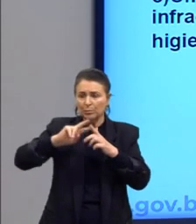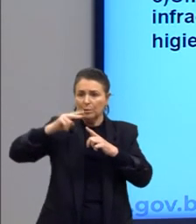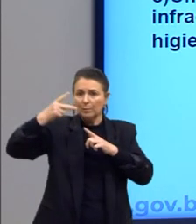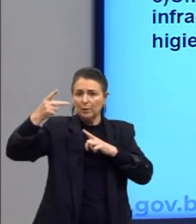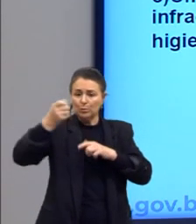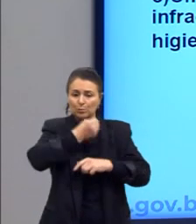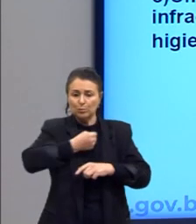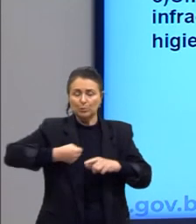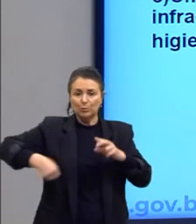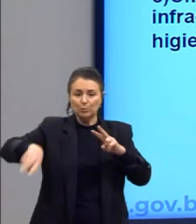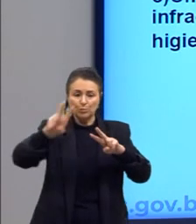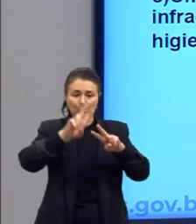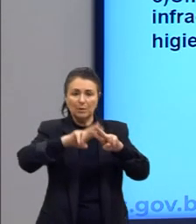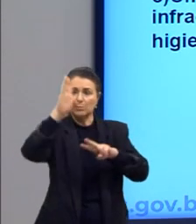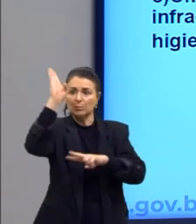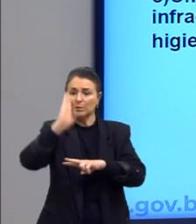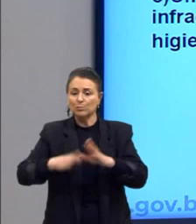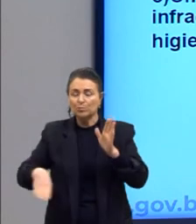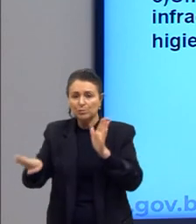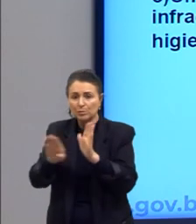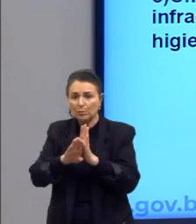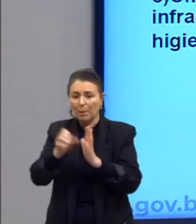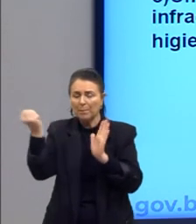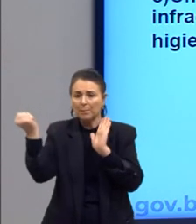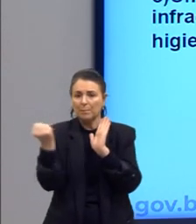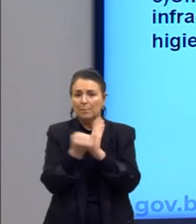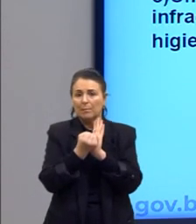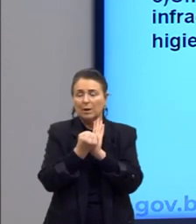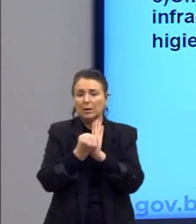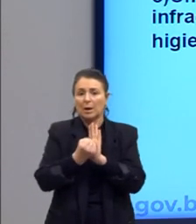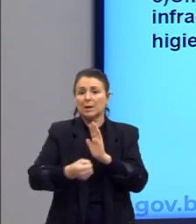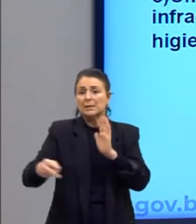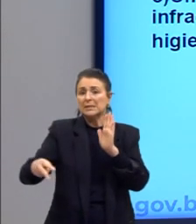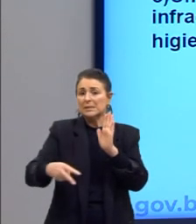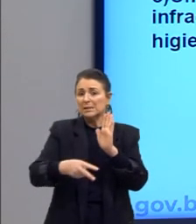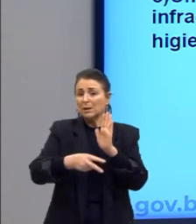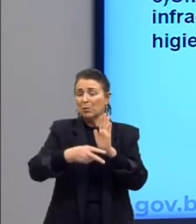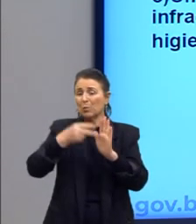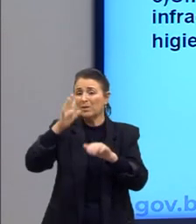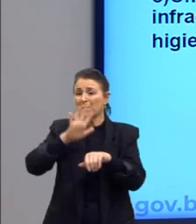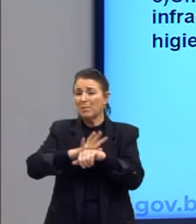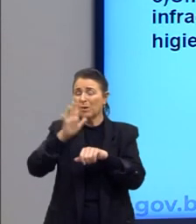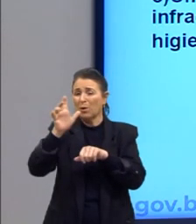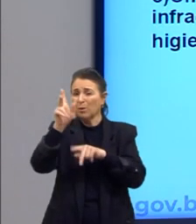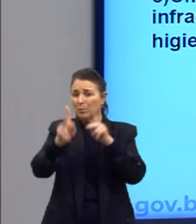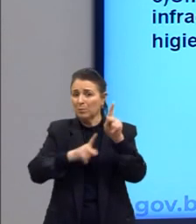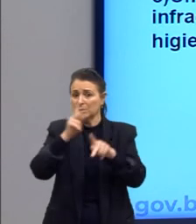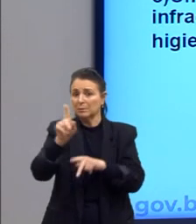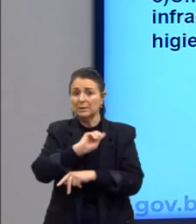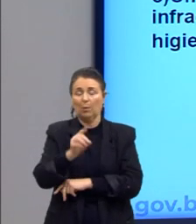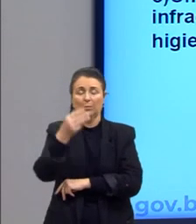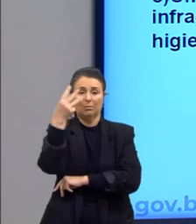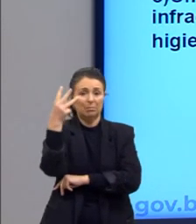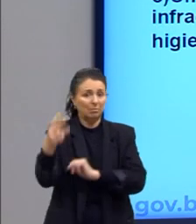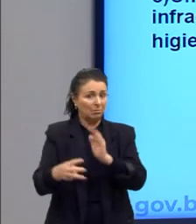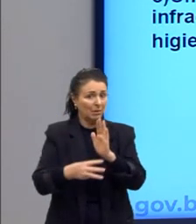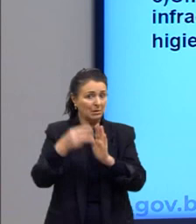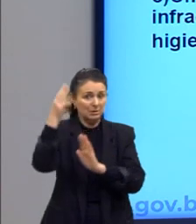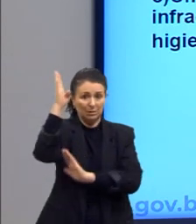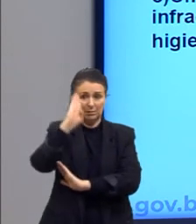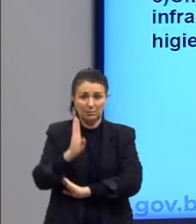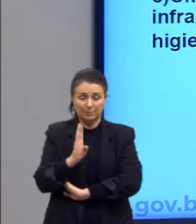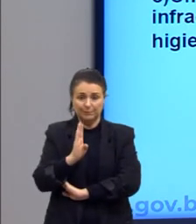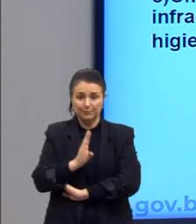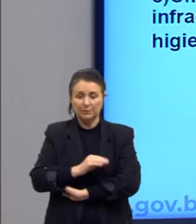presos no país, o Brasil já atingiu a marca de ter a segunda maior população? Não, nós temos a terceira, esse número tem que saber, né?